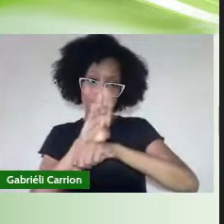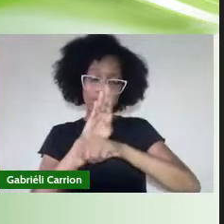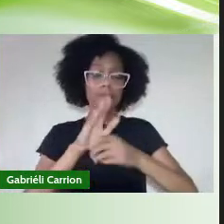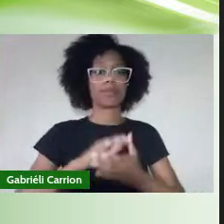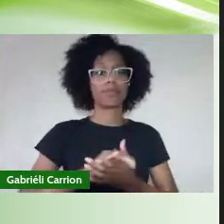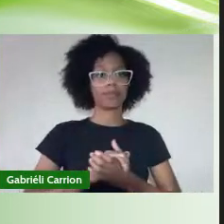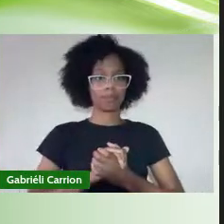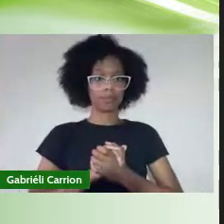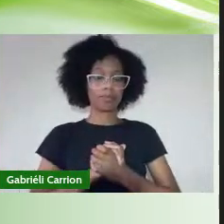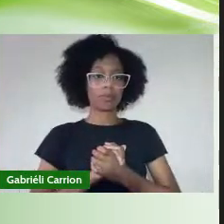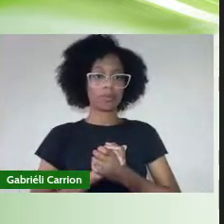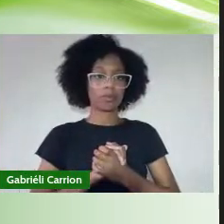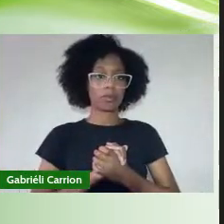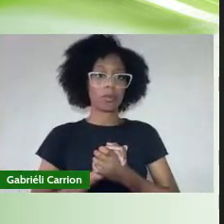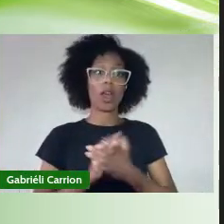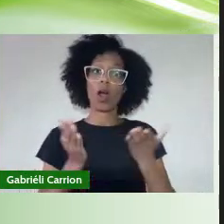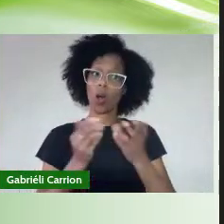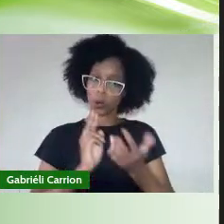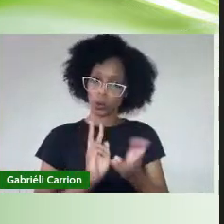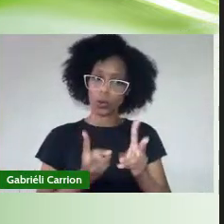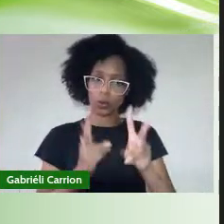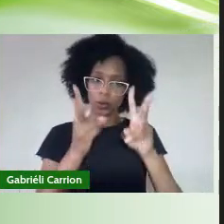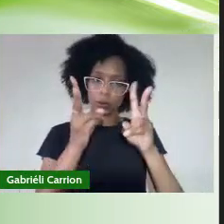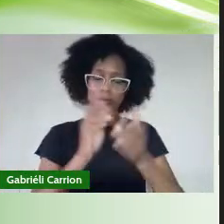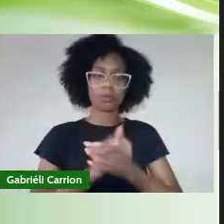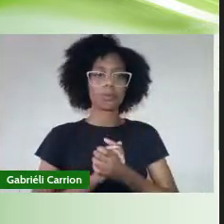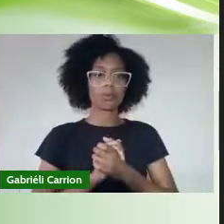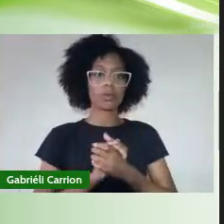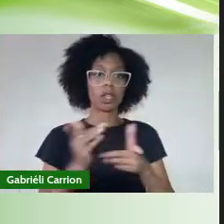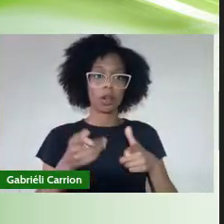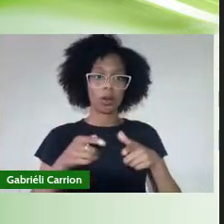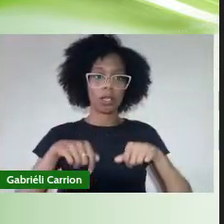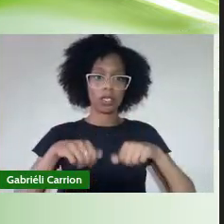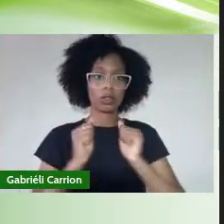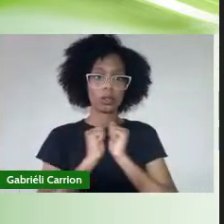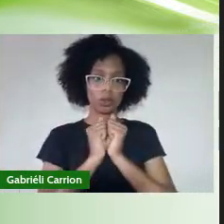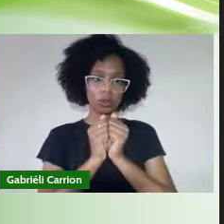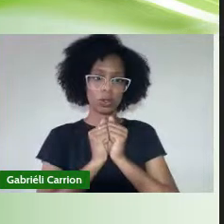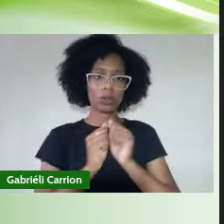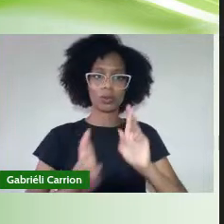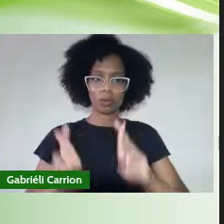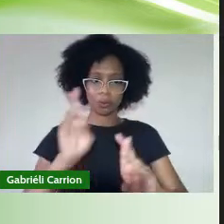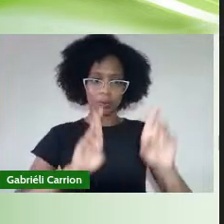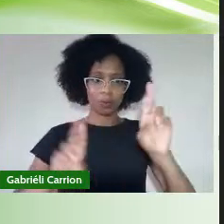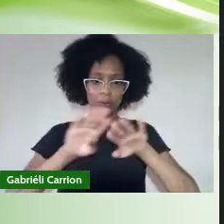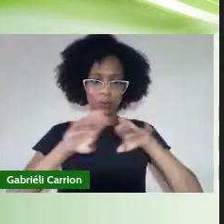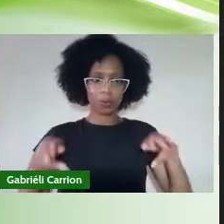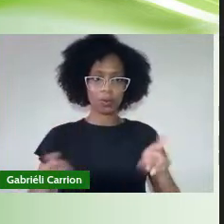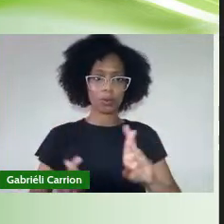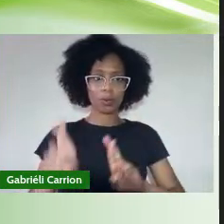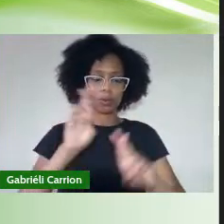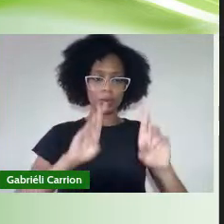E dando continuidade a esta cerimônia, gostaríamos de apresentar as autoridades acadêmicas e homenageados.